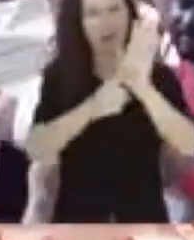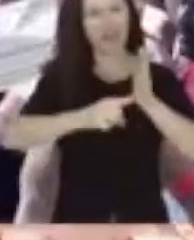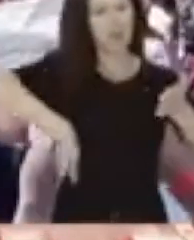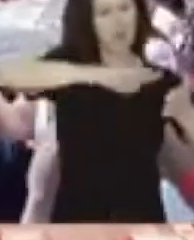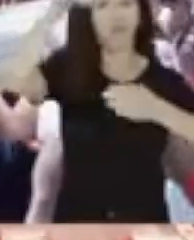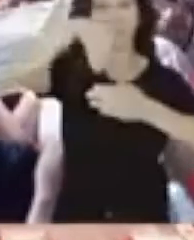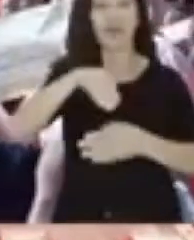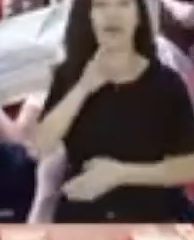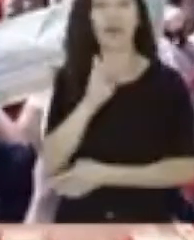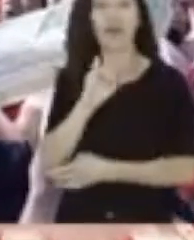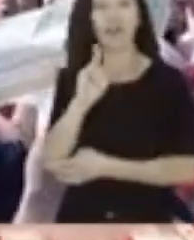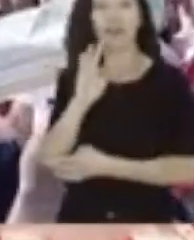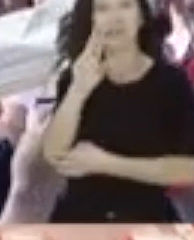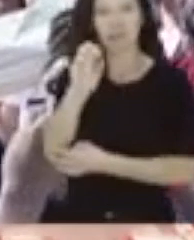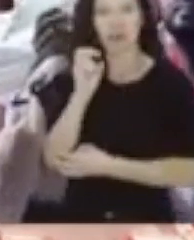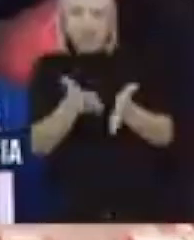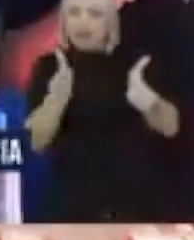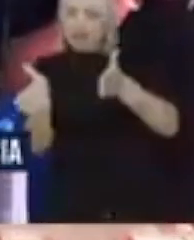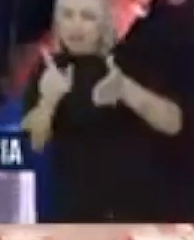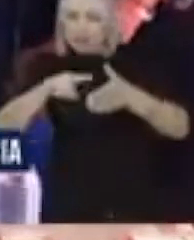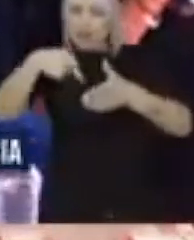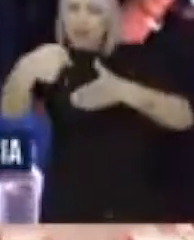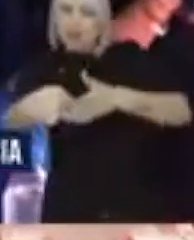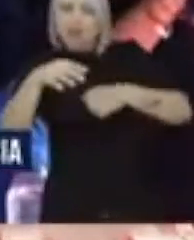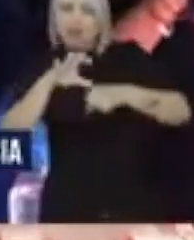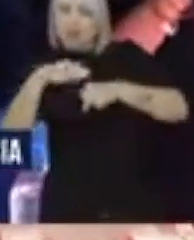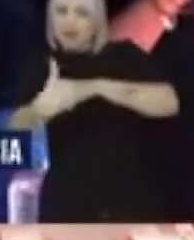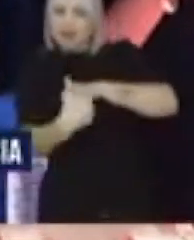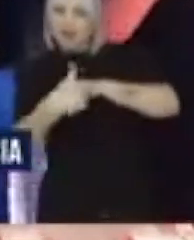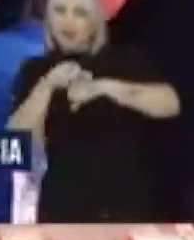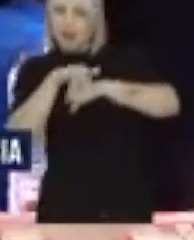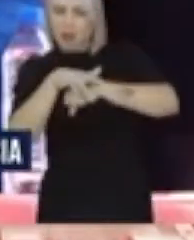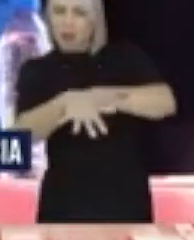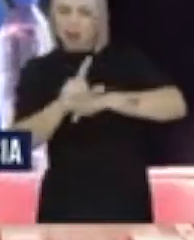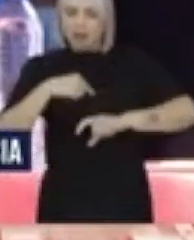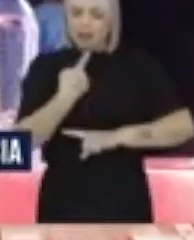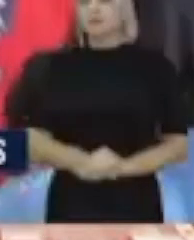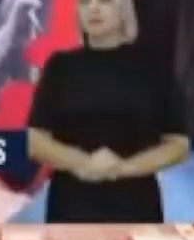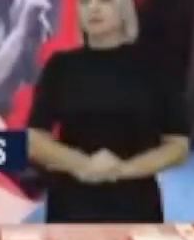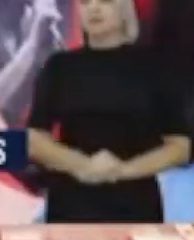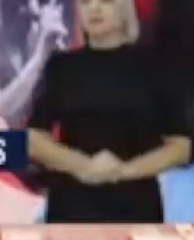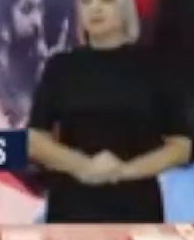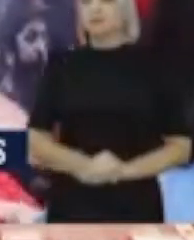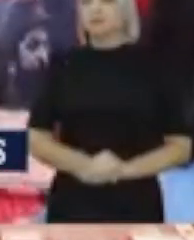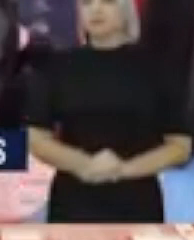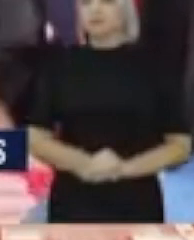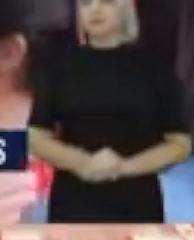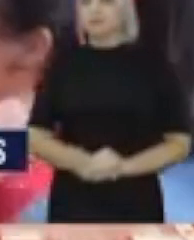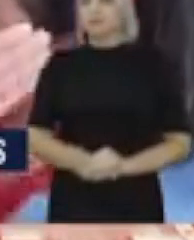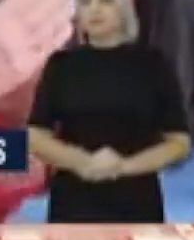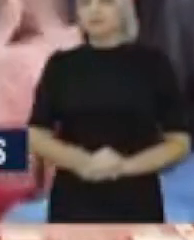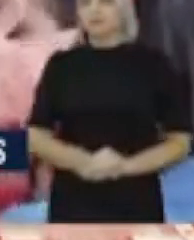discurso que o Lula vai fazendo a partir de algumas reflexões que a gente até já comentava aqui. Então especificamente nesse trecho que a produção selecionou,